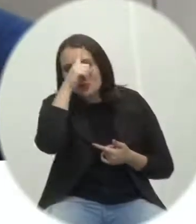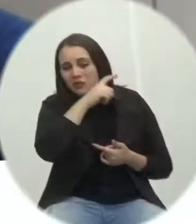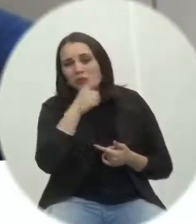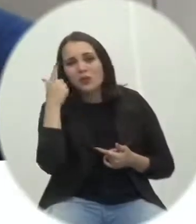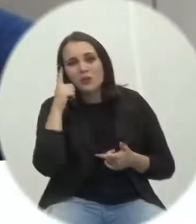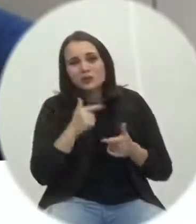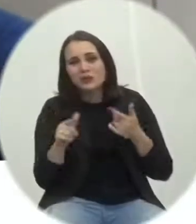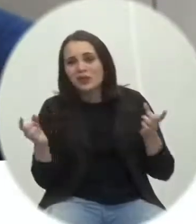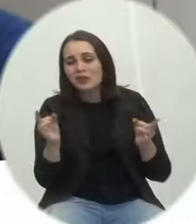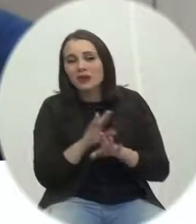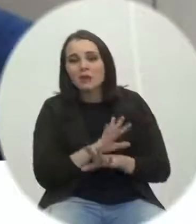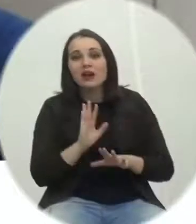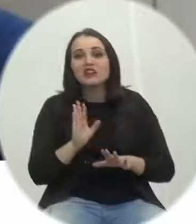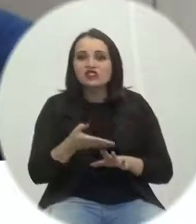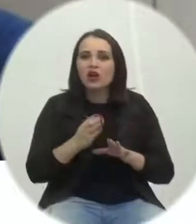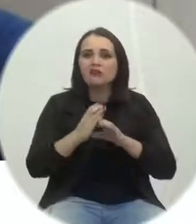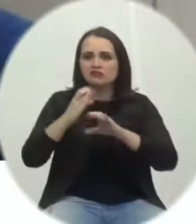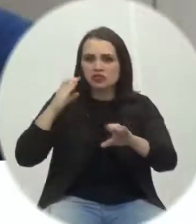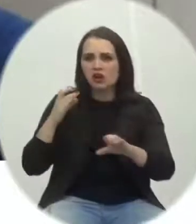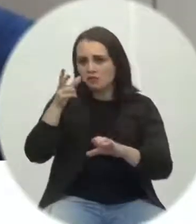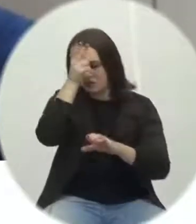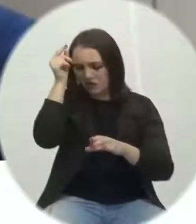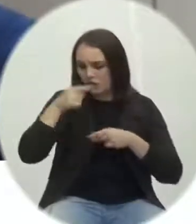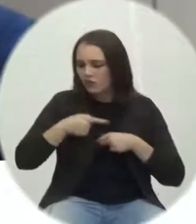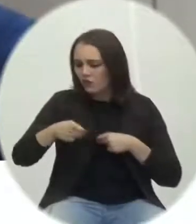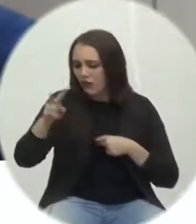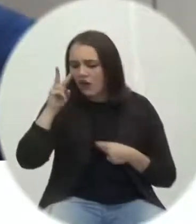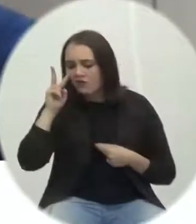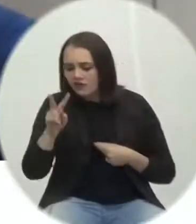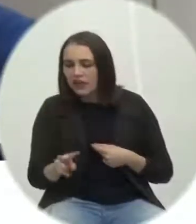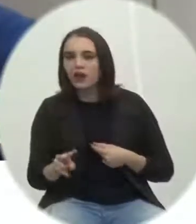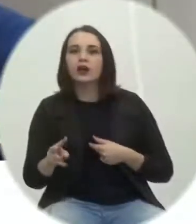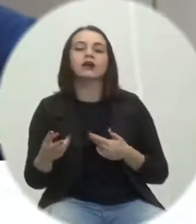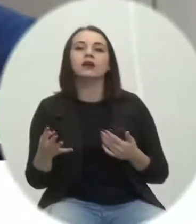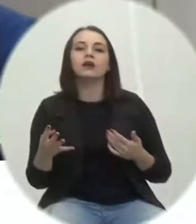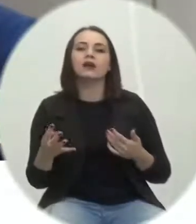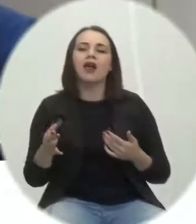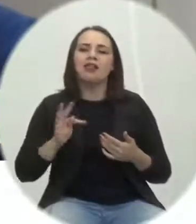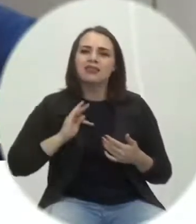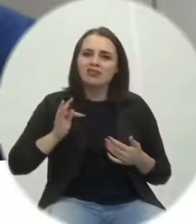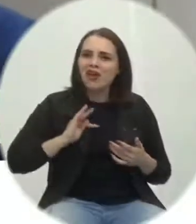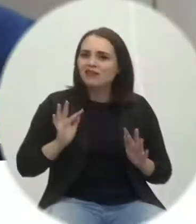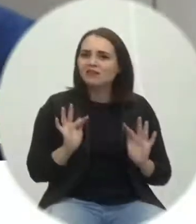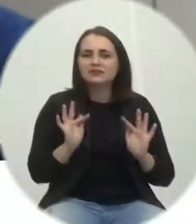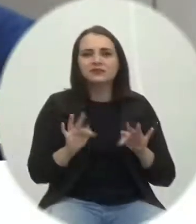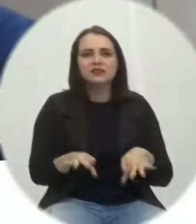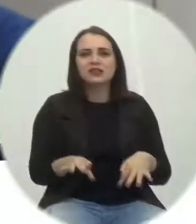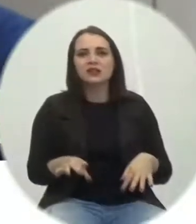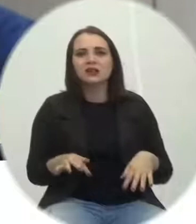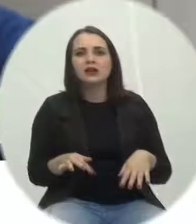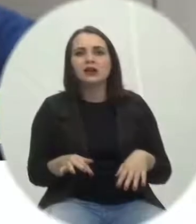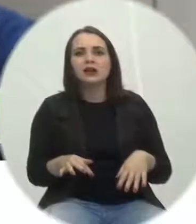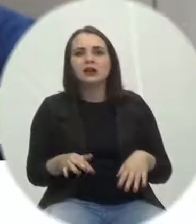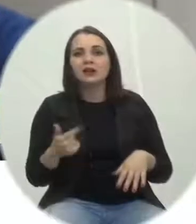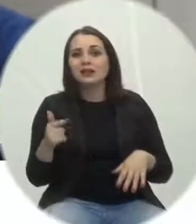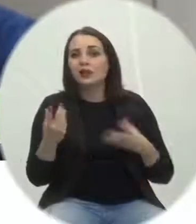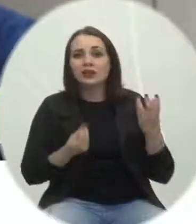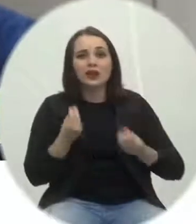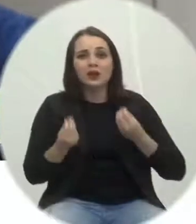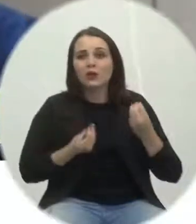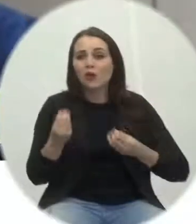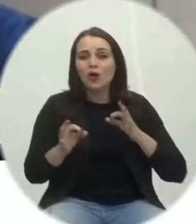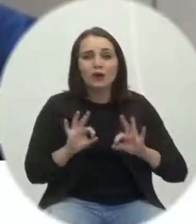Inclusive, levei engenheiros da prefeitura, levei técnicos, enfim, não teve solução.